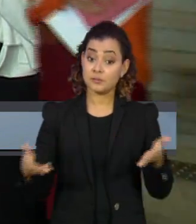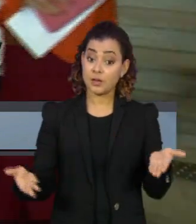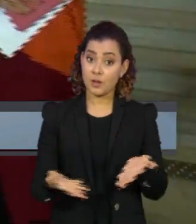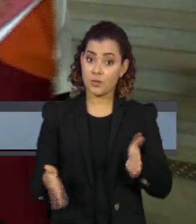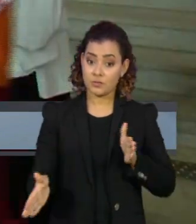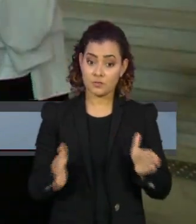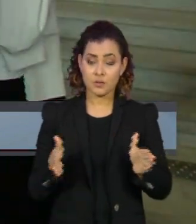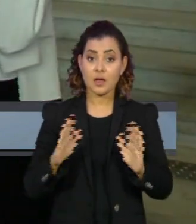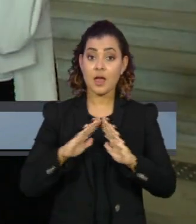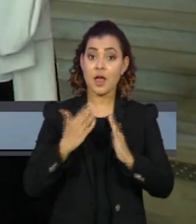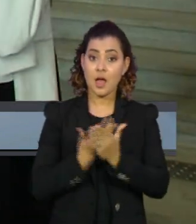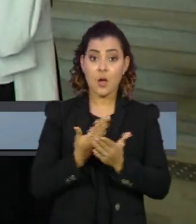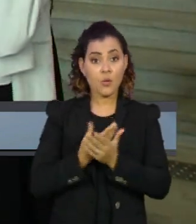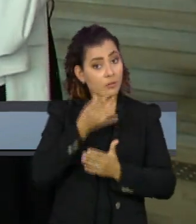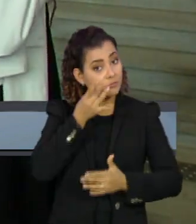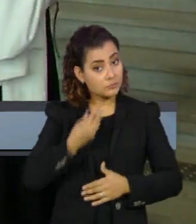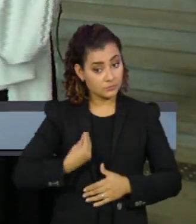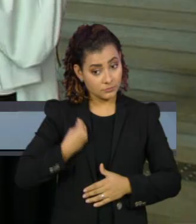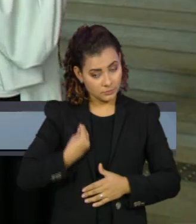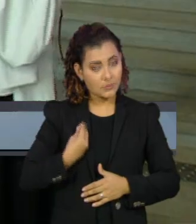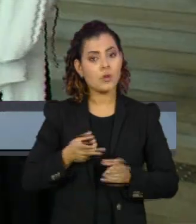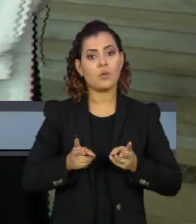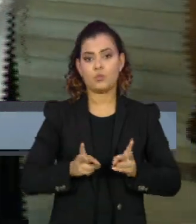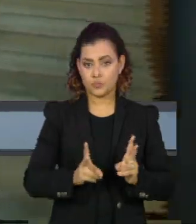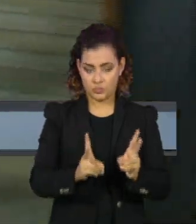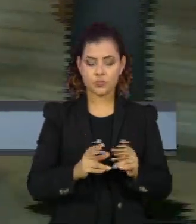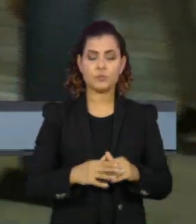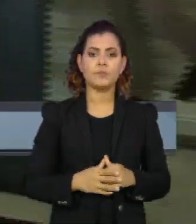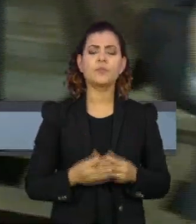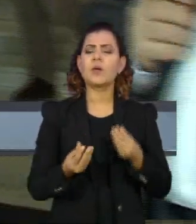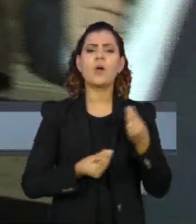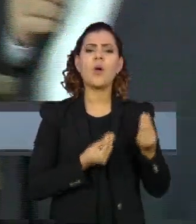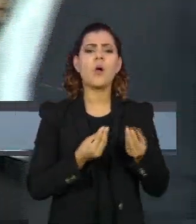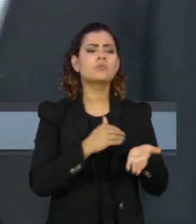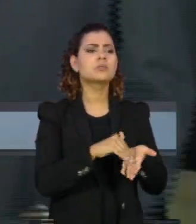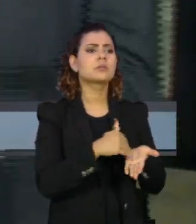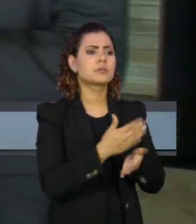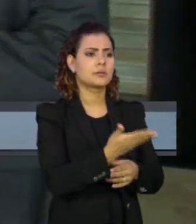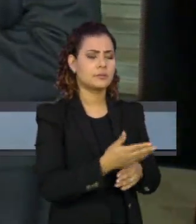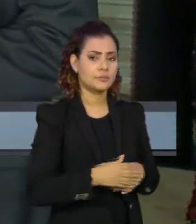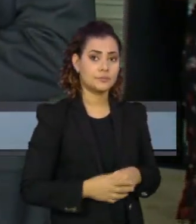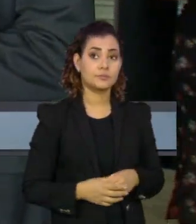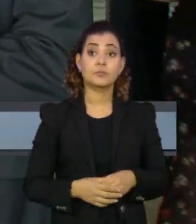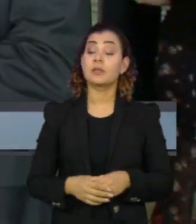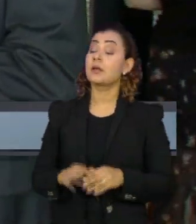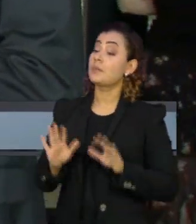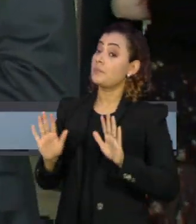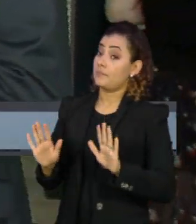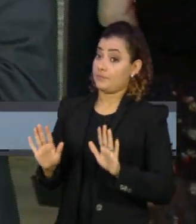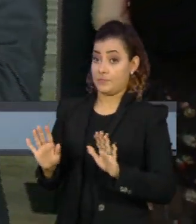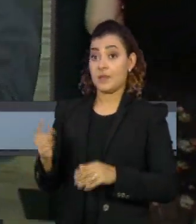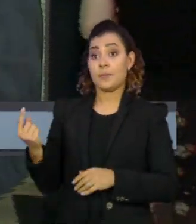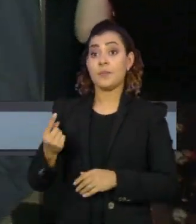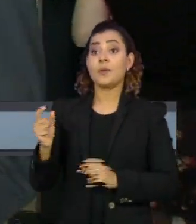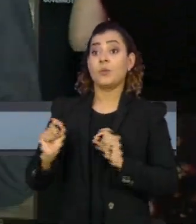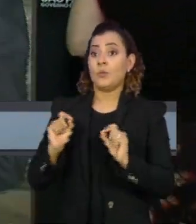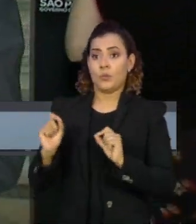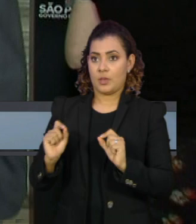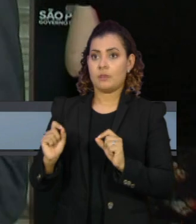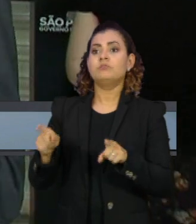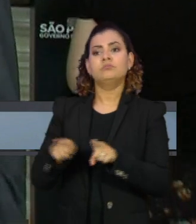as aulas presenciais continuam. De que maneira, secretário? Bom, também